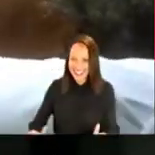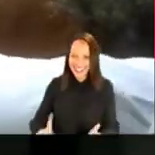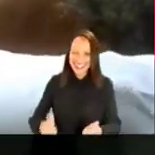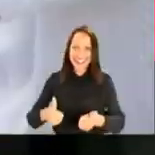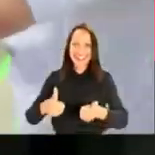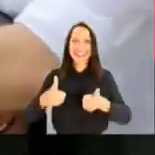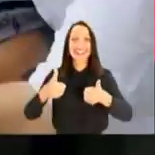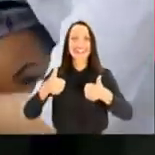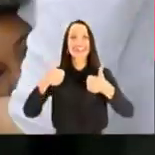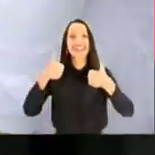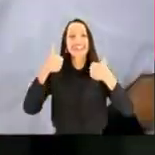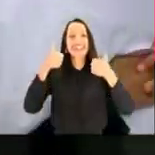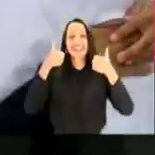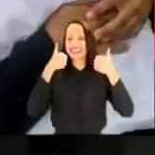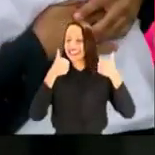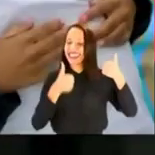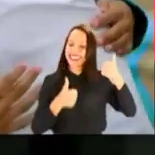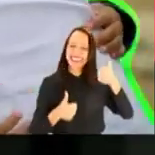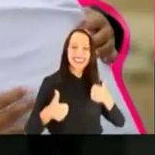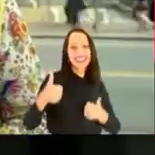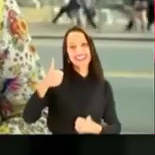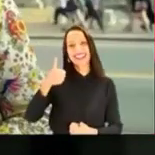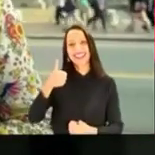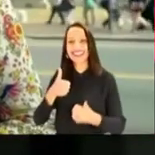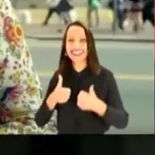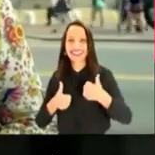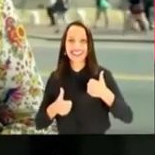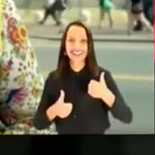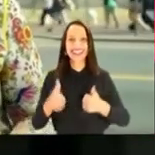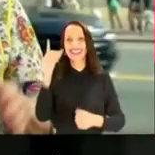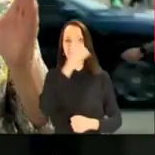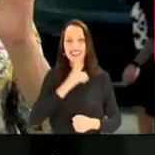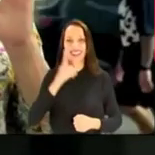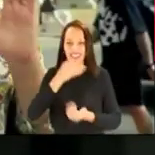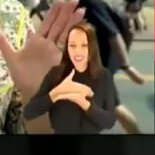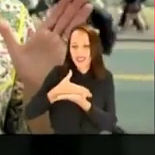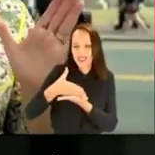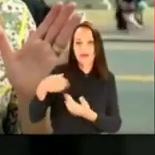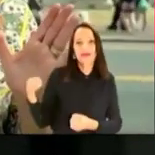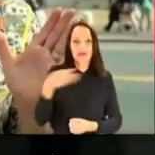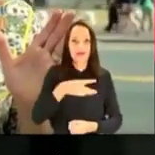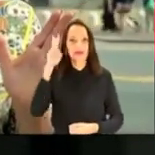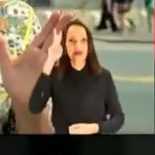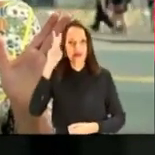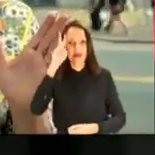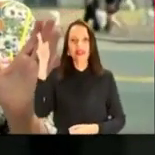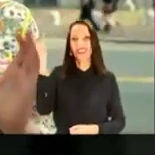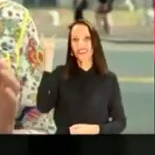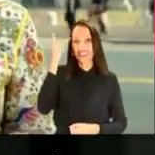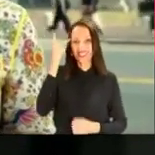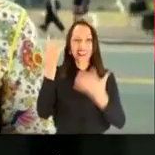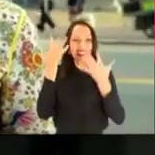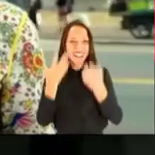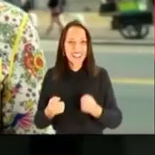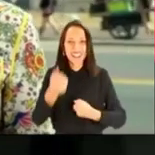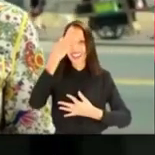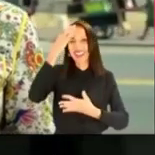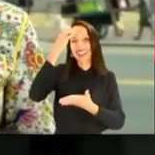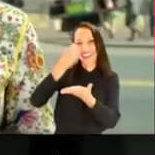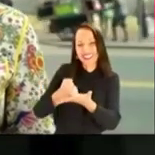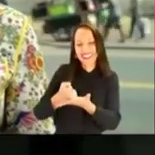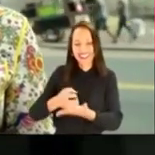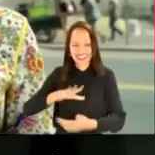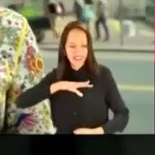melhorar. Neste domingo começa uma nova história pra São Paulo. Vamos com fé,